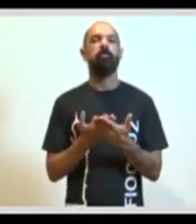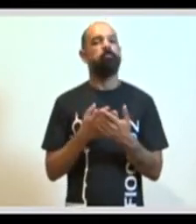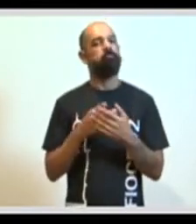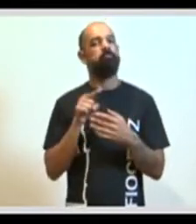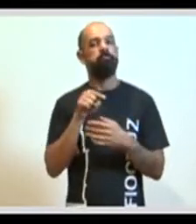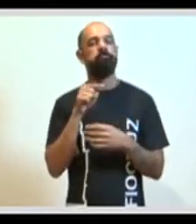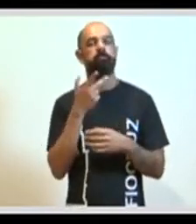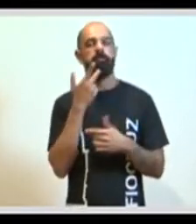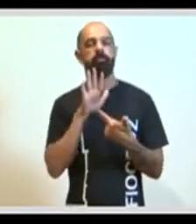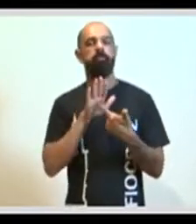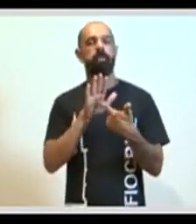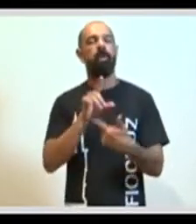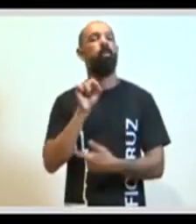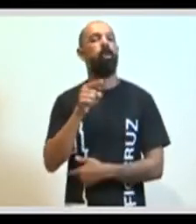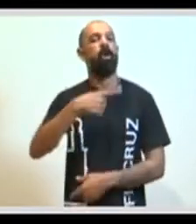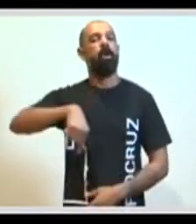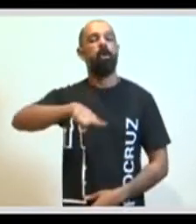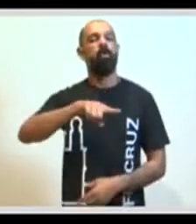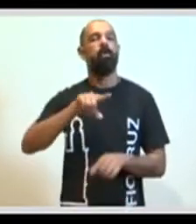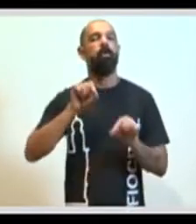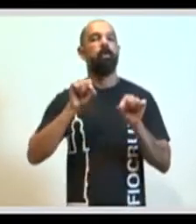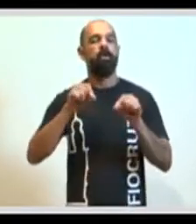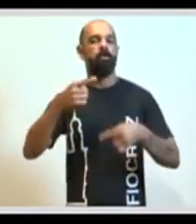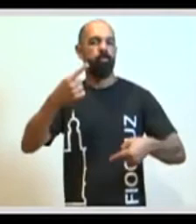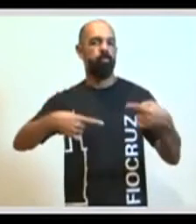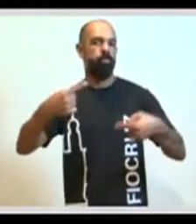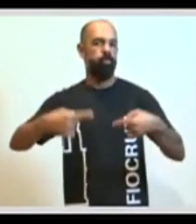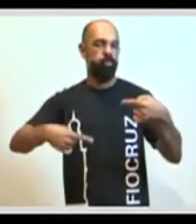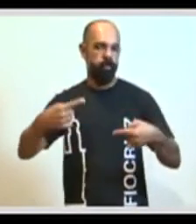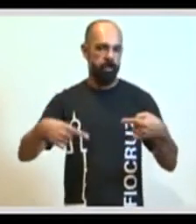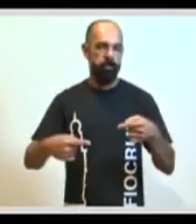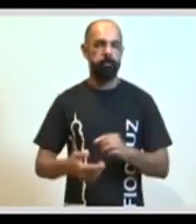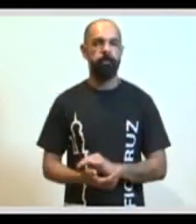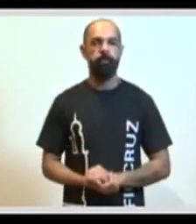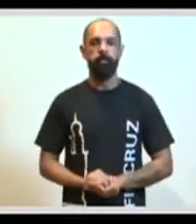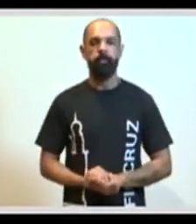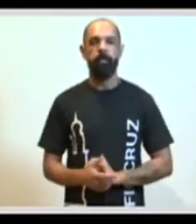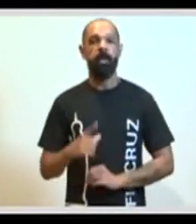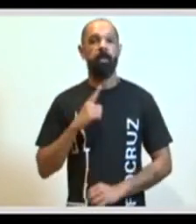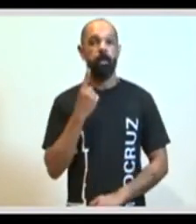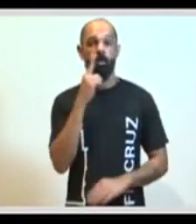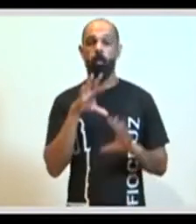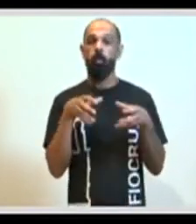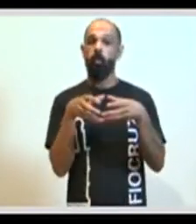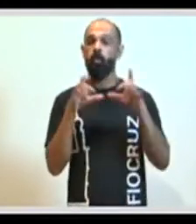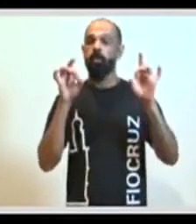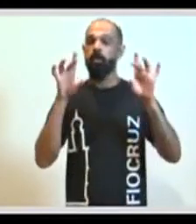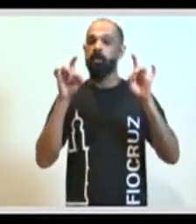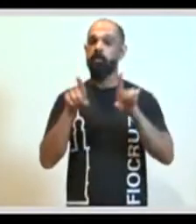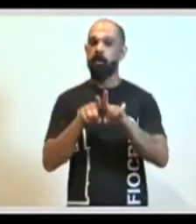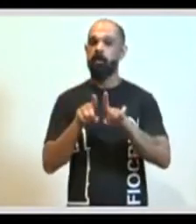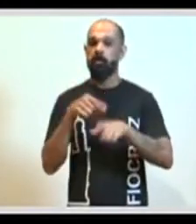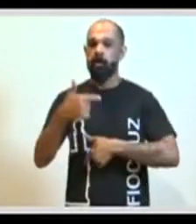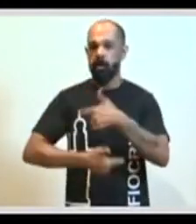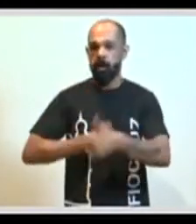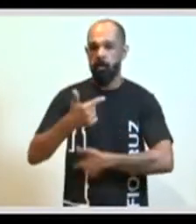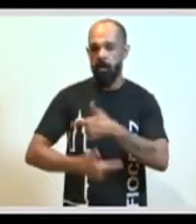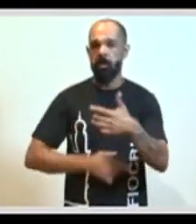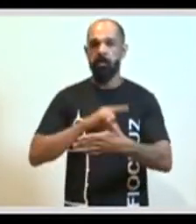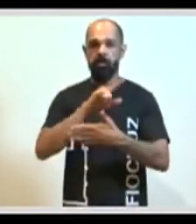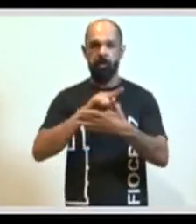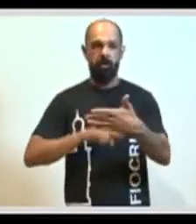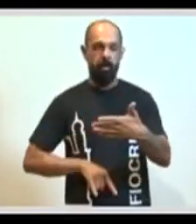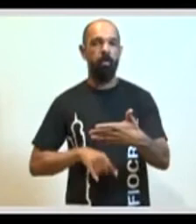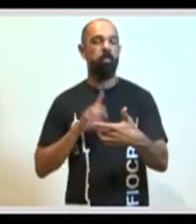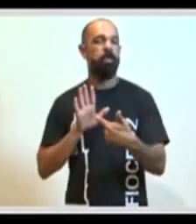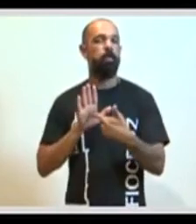muito bem a dimensão que a gente tem dessa discussão. Tem um grupo muito específico também, que tem trabalhado nesse documento, e acho que